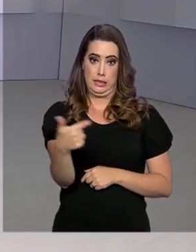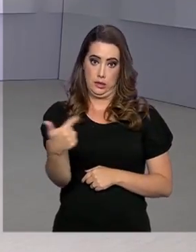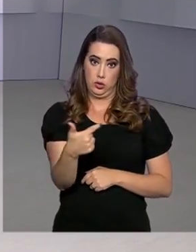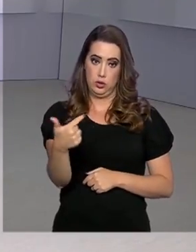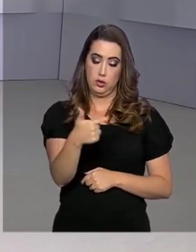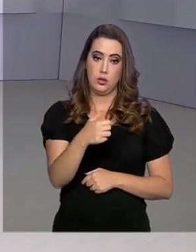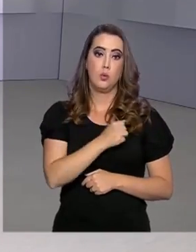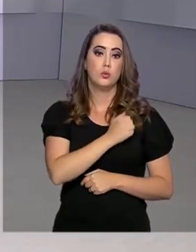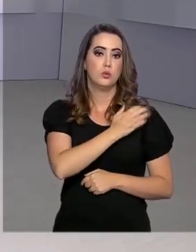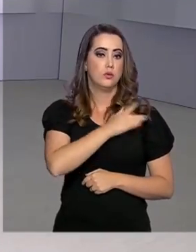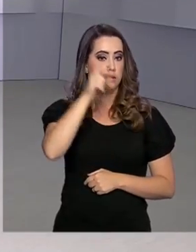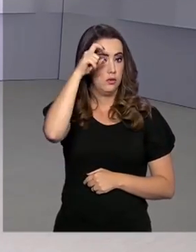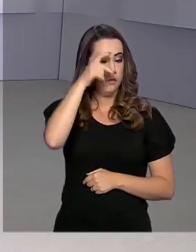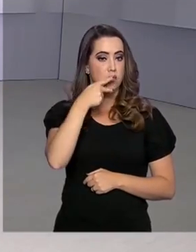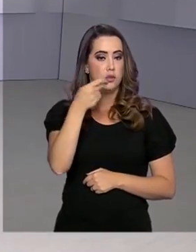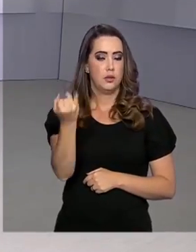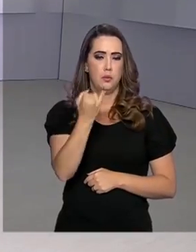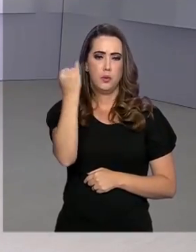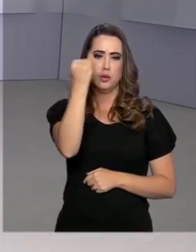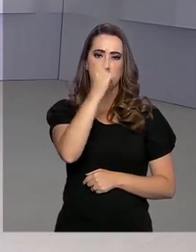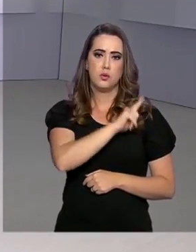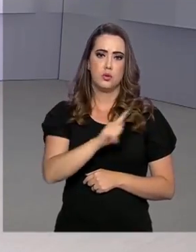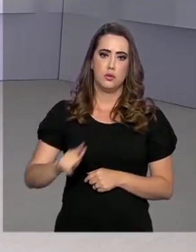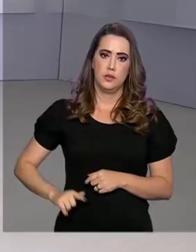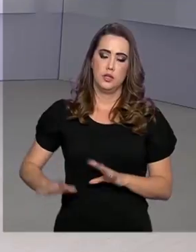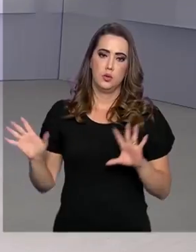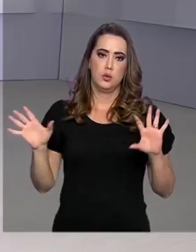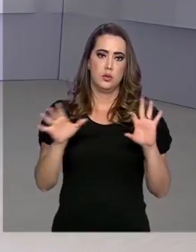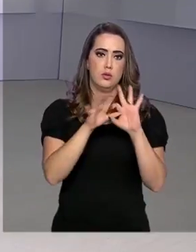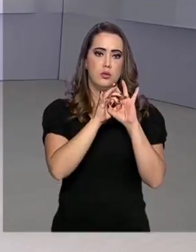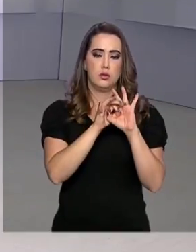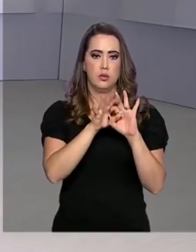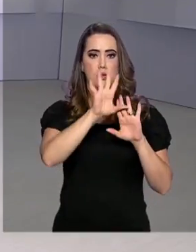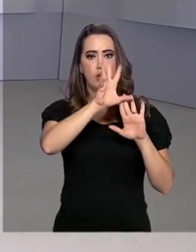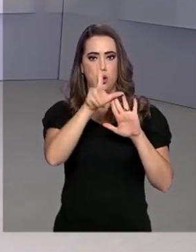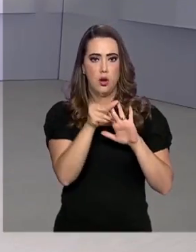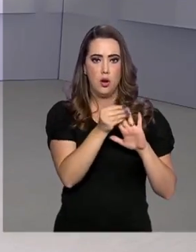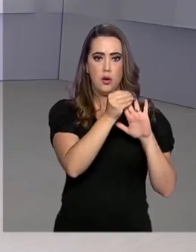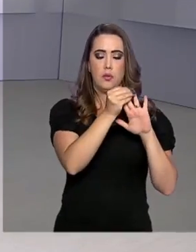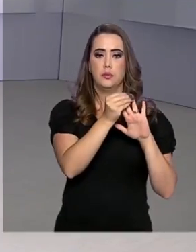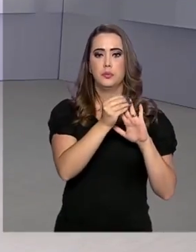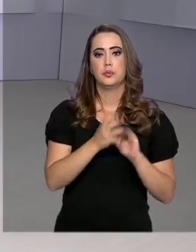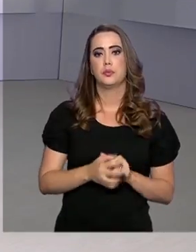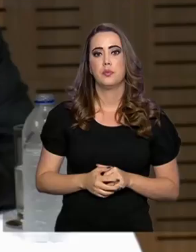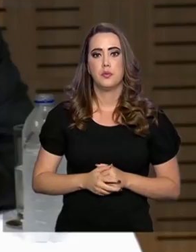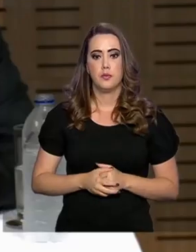governadores dos nove estados que integram a Amazônia Legal na busca de soluções para a região.